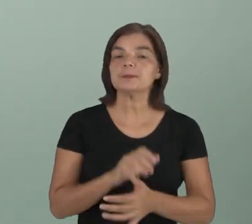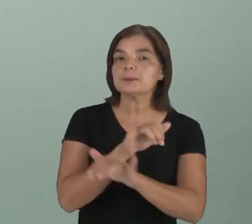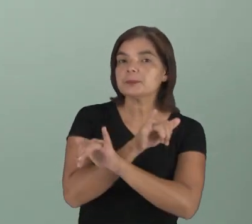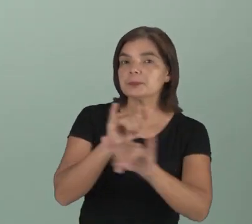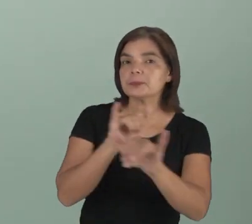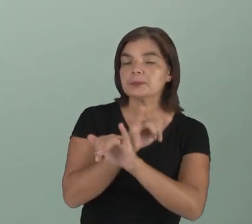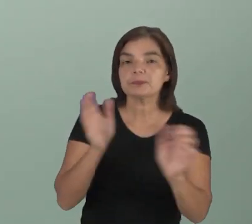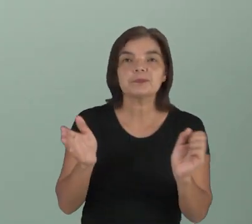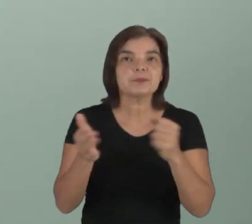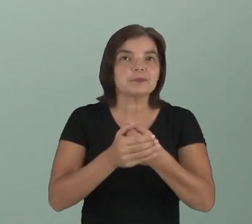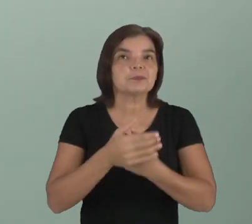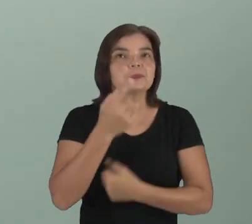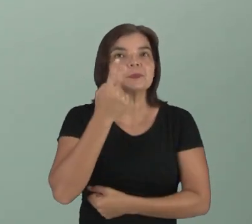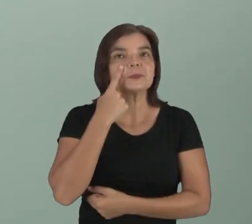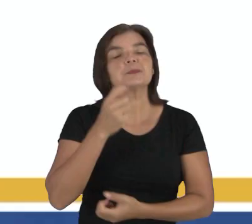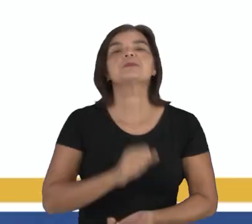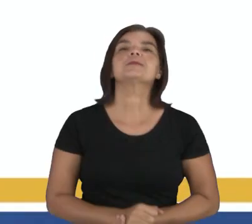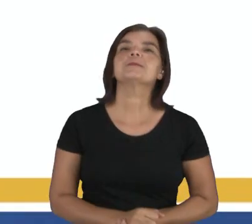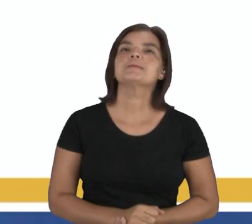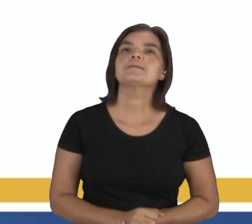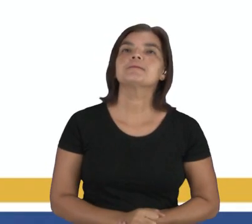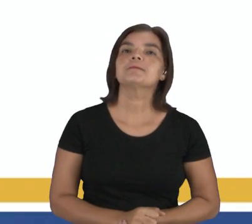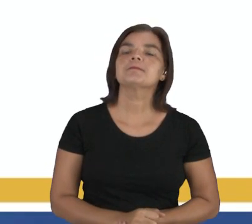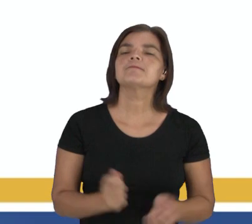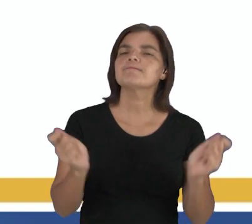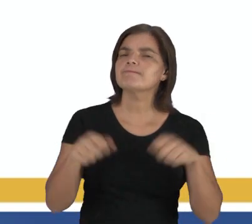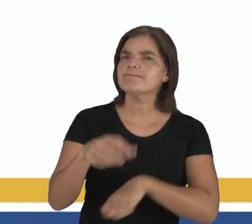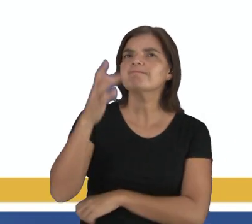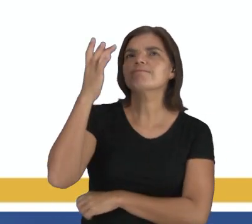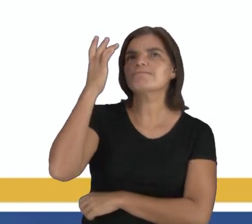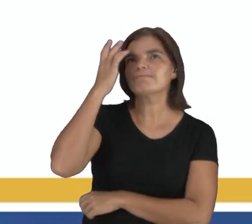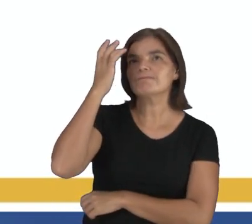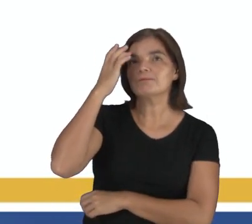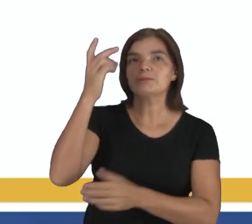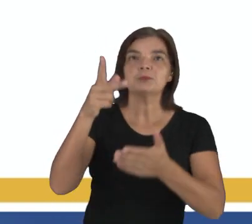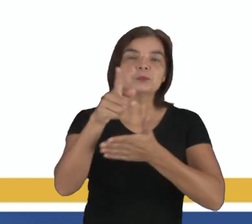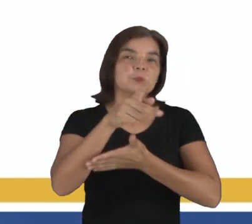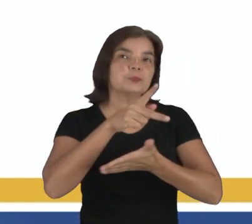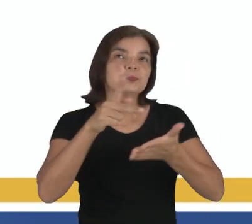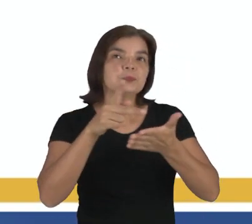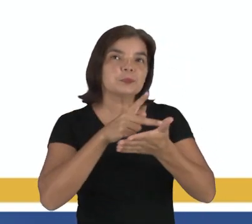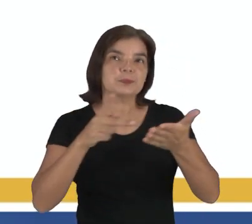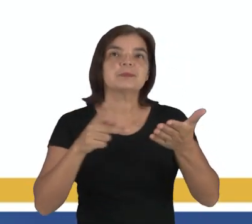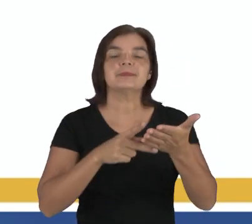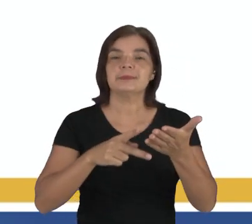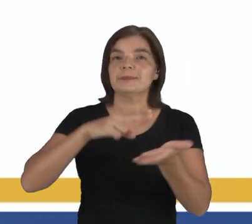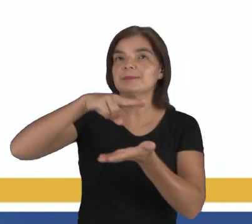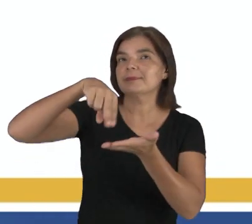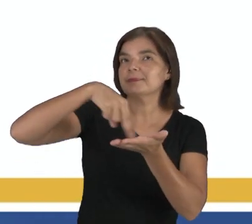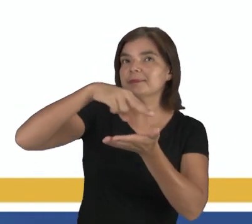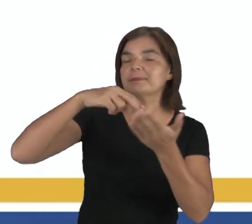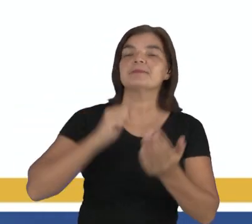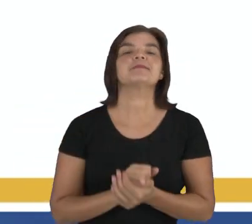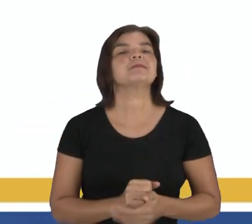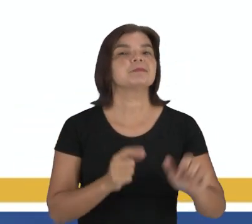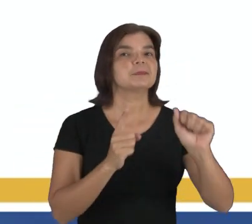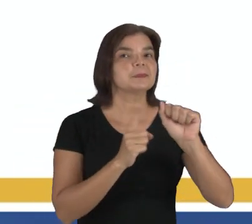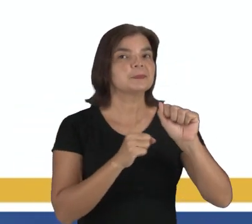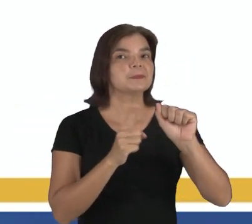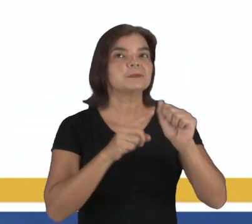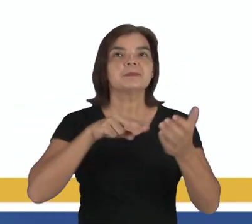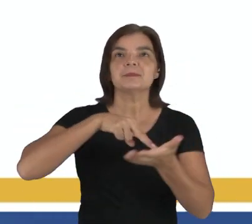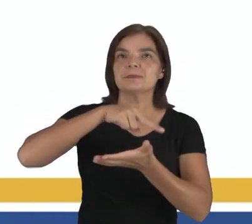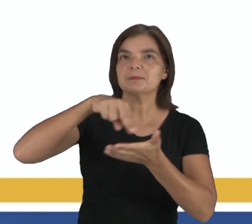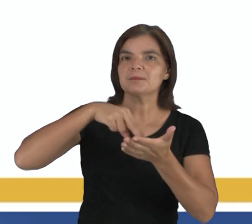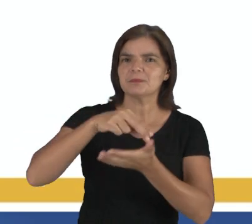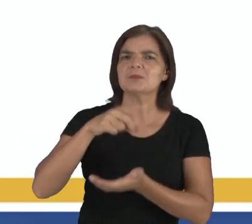informação implícita. Vamos observar? Pode-se deduzir do poema que a bailarina, letra A,